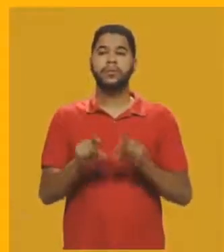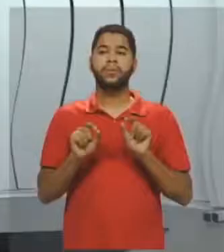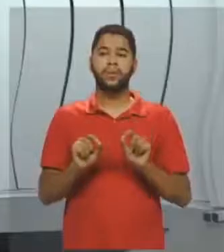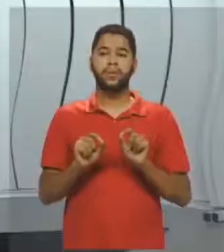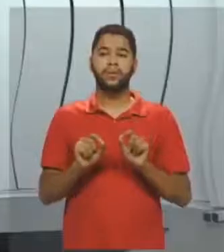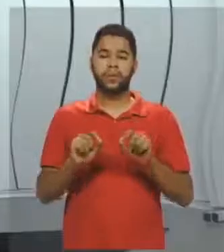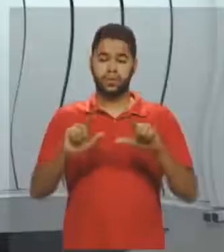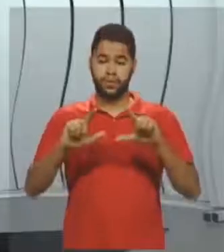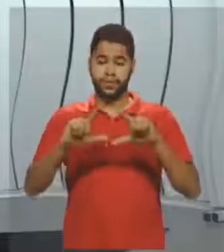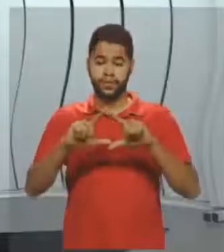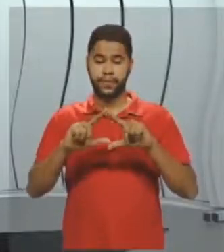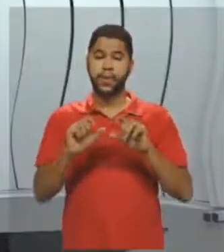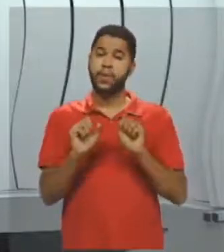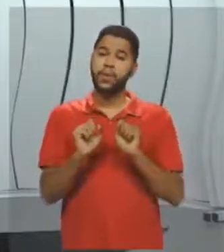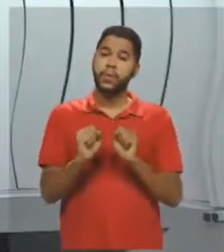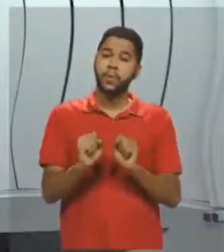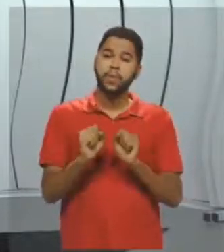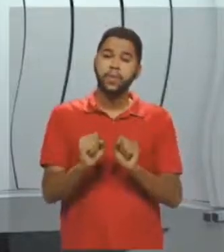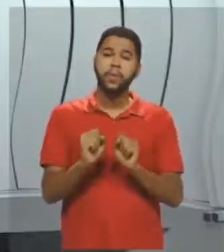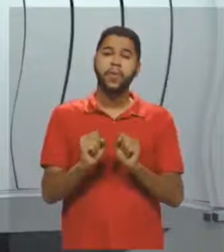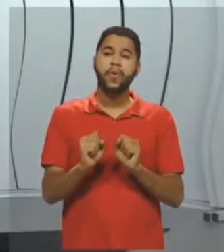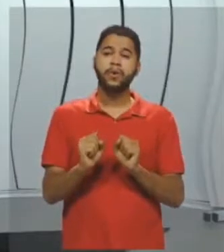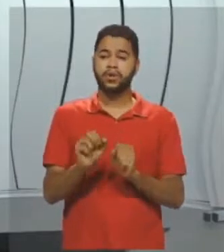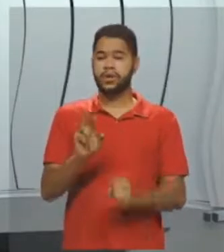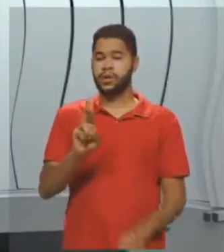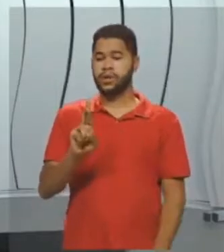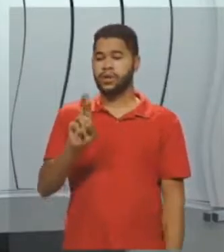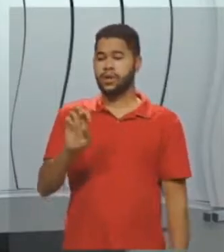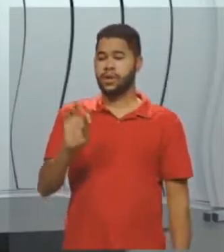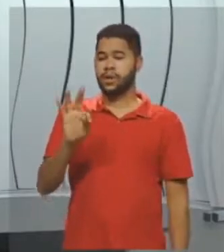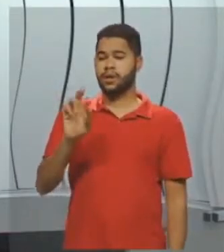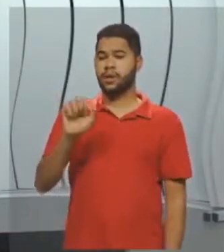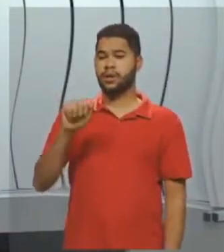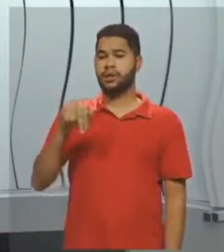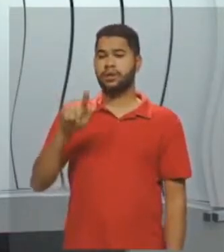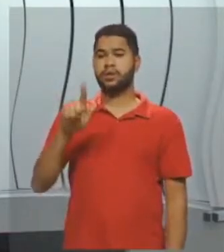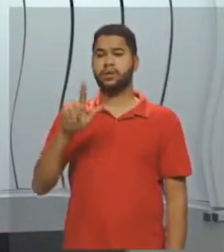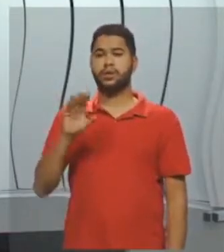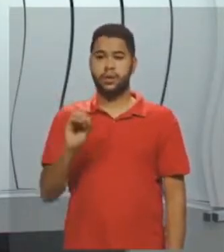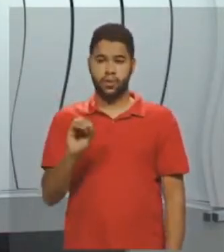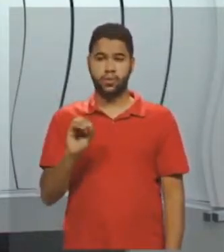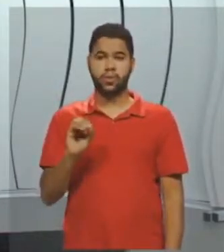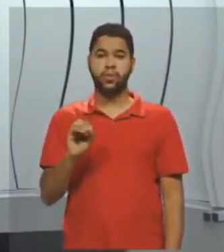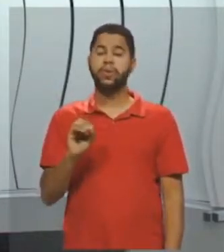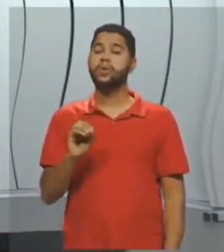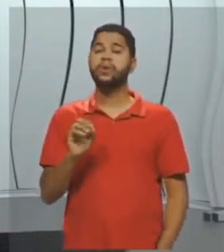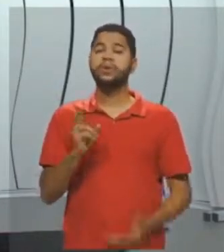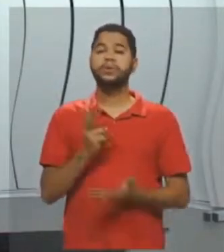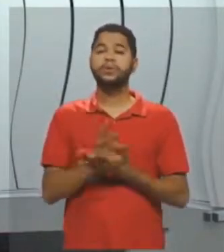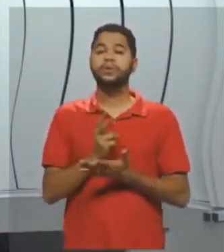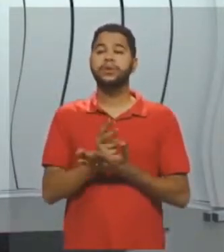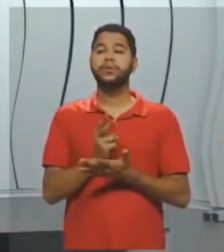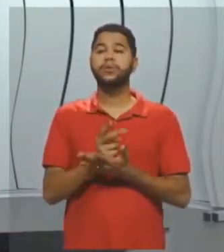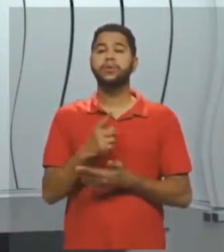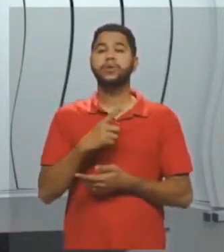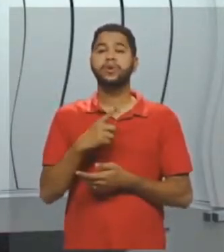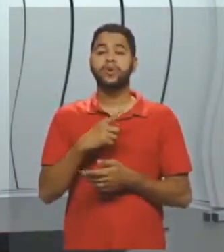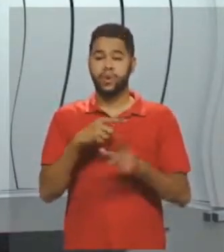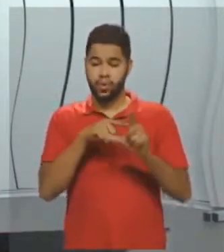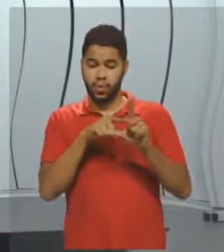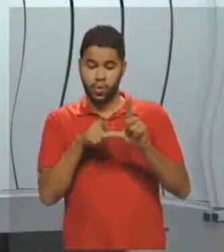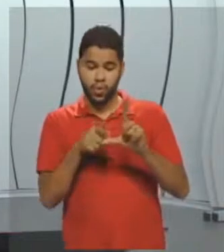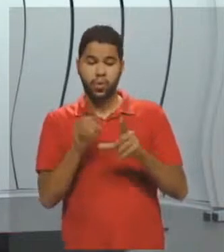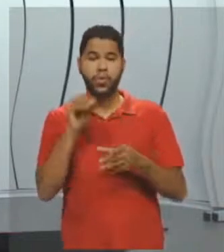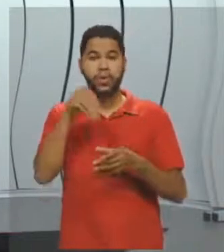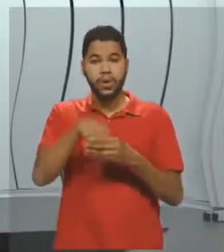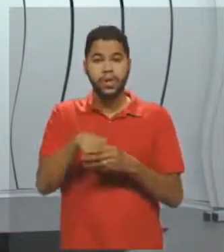triângulo que pode ser retângulo. Sempre o triângulo retângulo vai possuir um ângulo interno